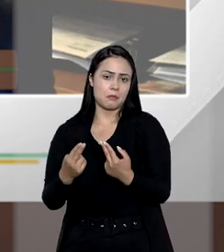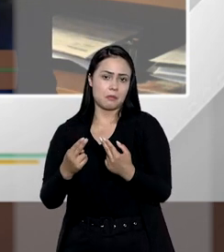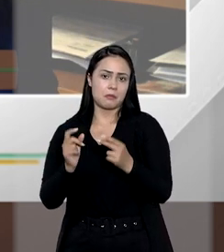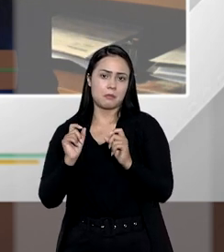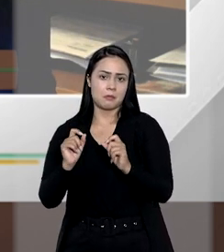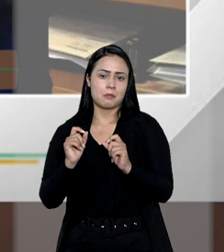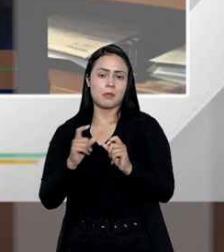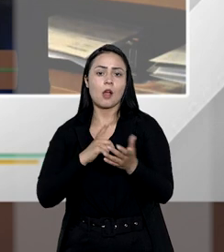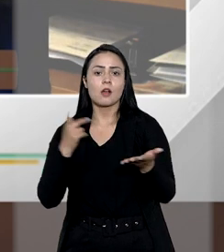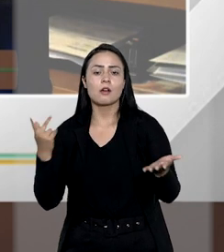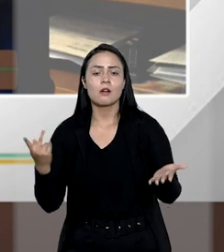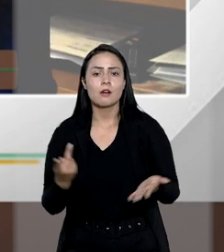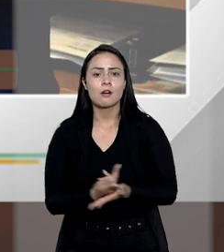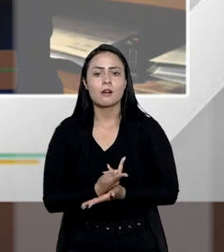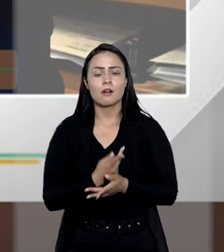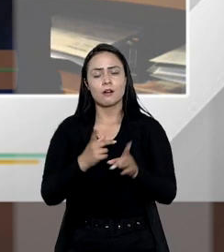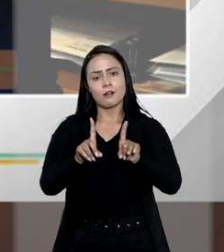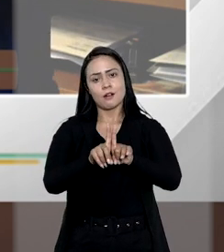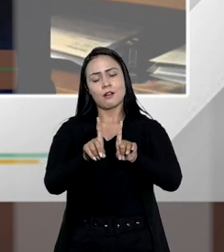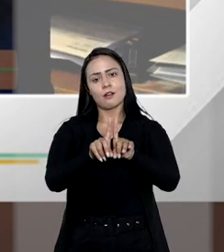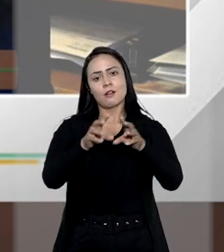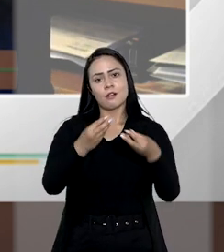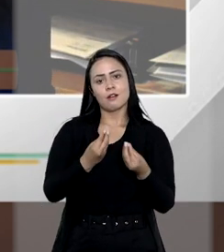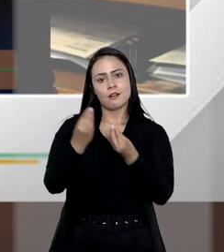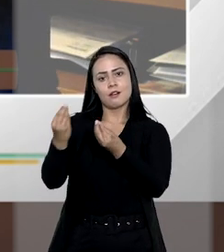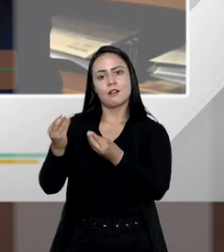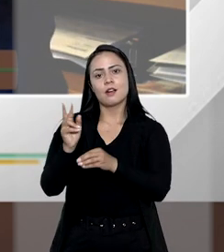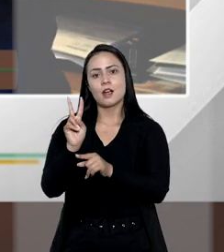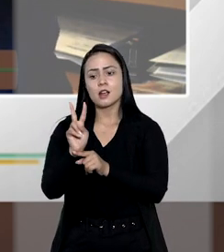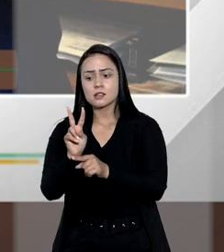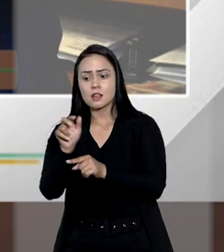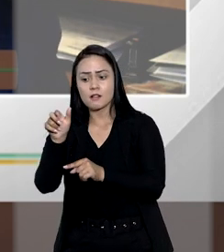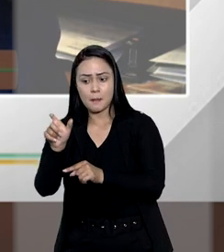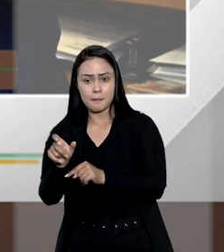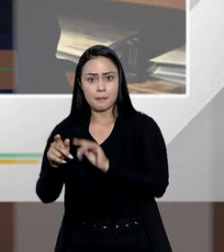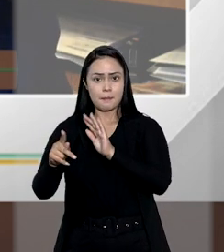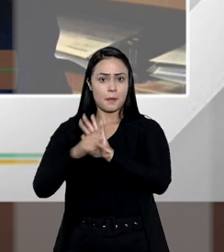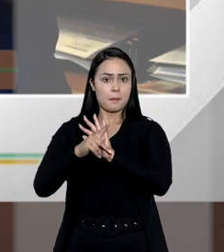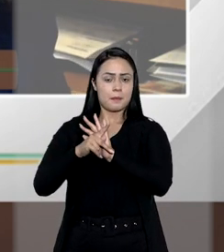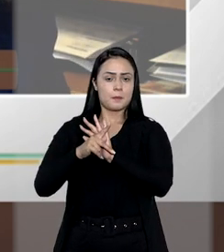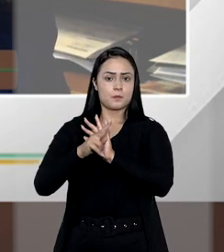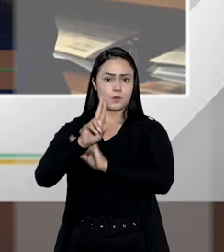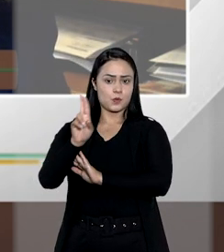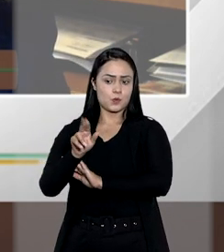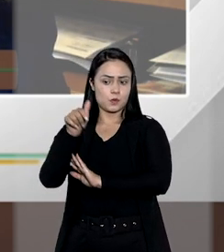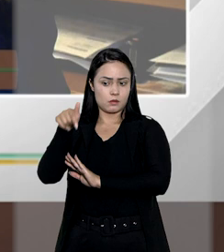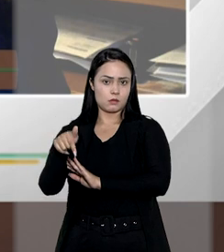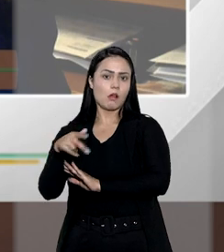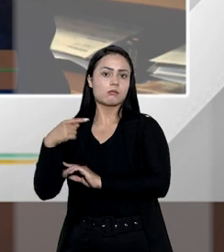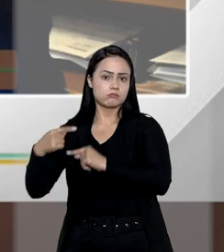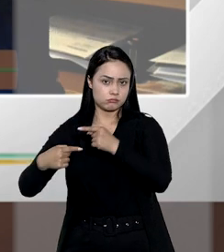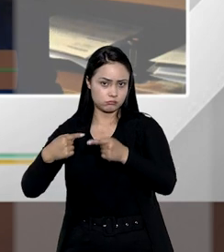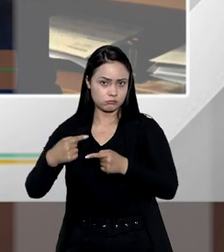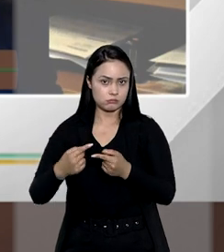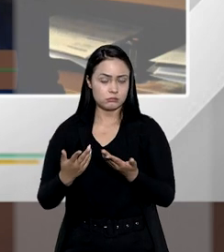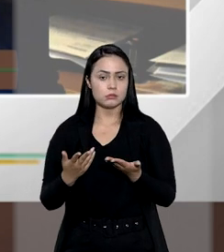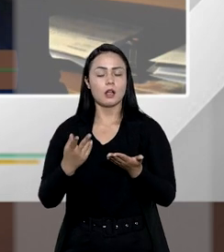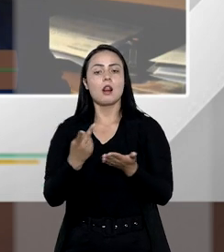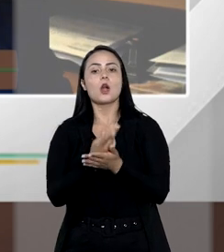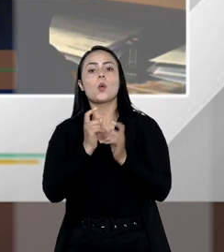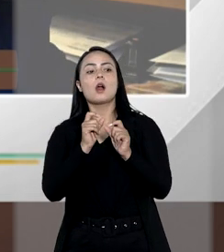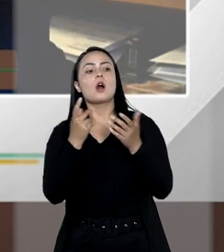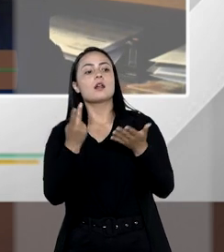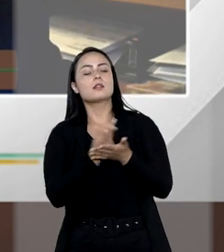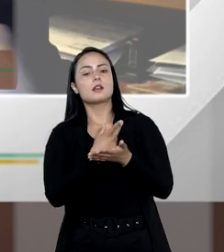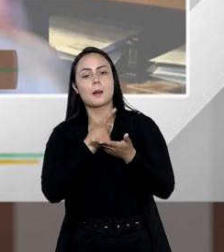bastante comum de acontecer e que o doador reserva para si o usufruto desses bens. Então, em realidade, o que